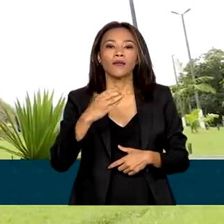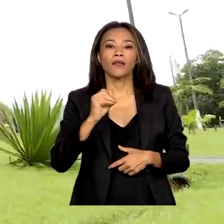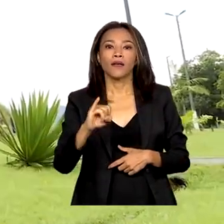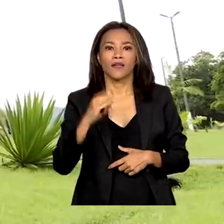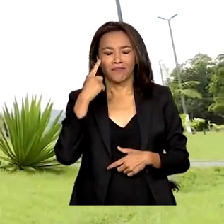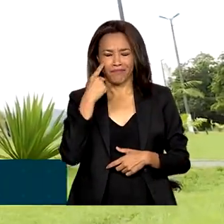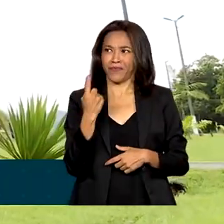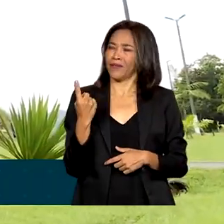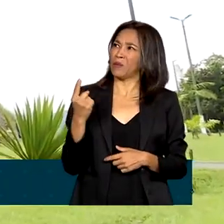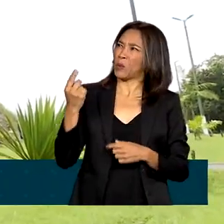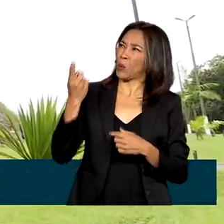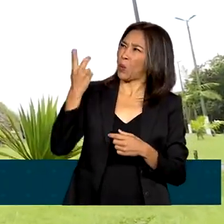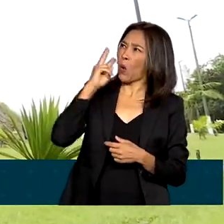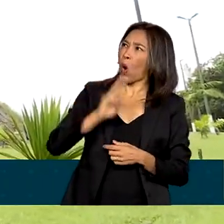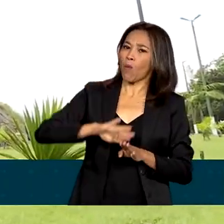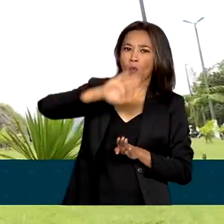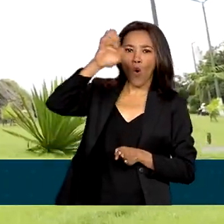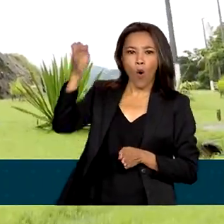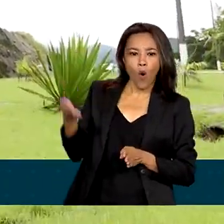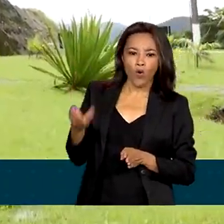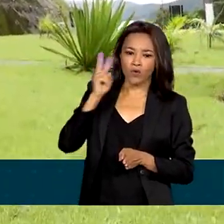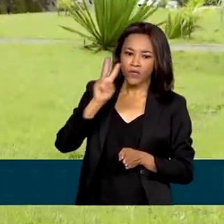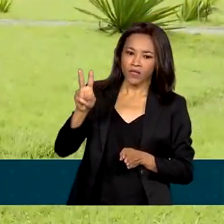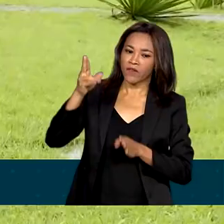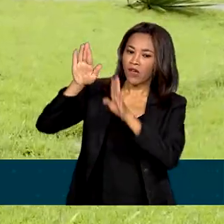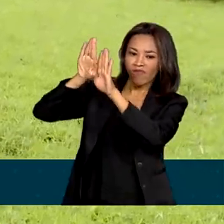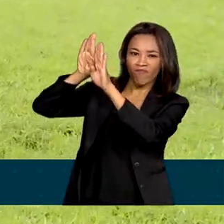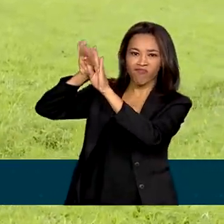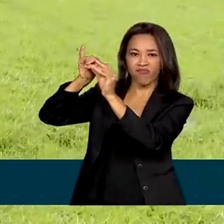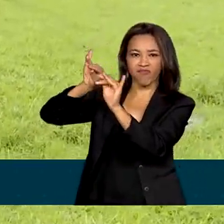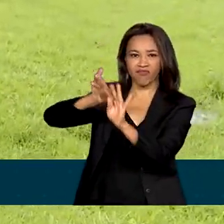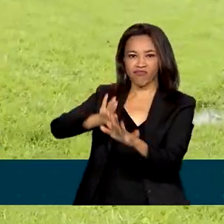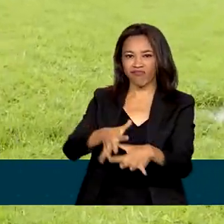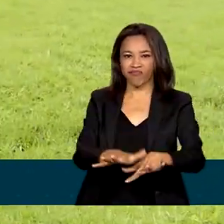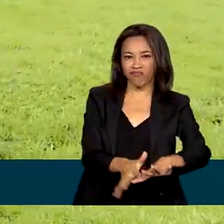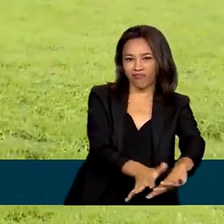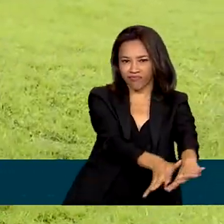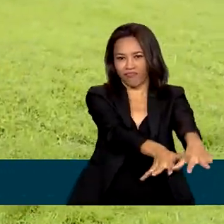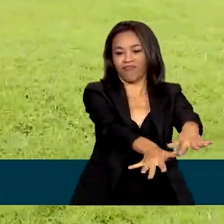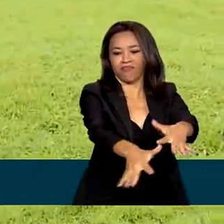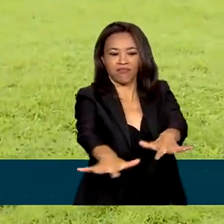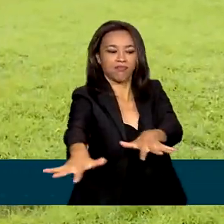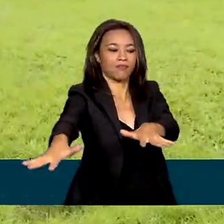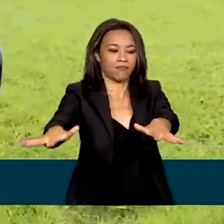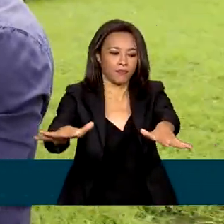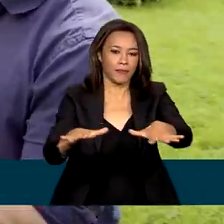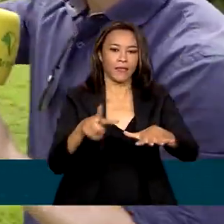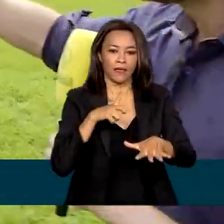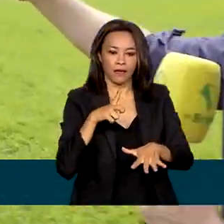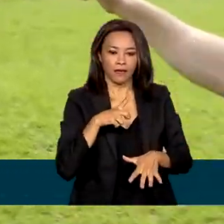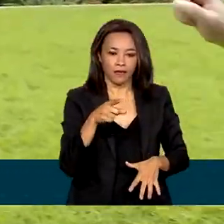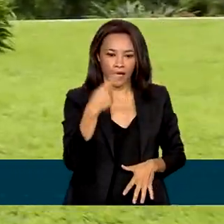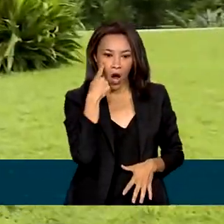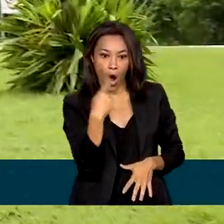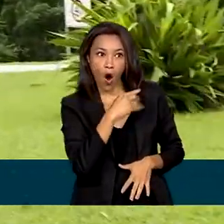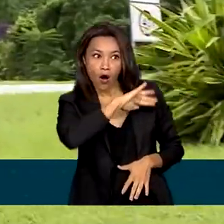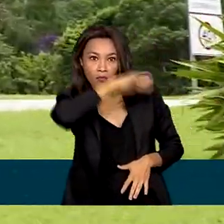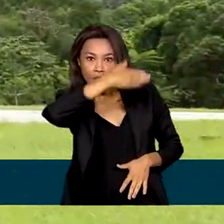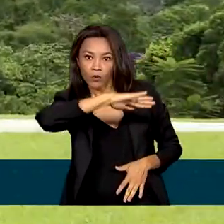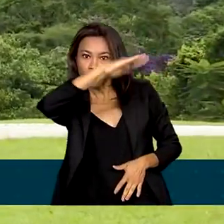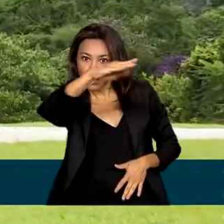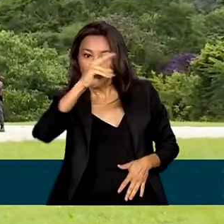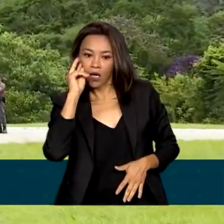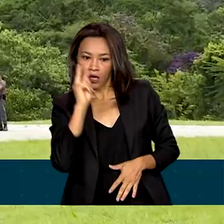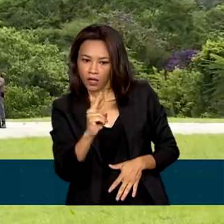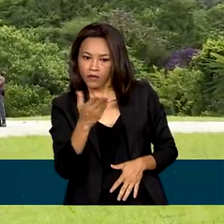tragédia. Olhando os morros, a gente vê deslizamento por todo lado. Tem aqui as montanhas, aqui na frente